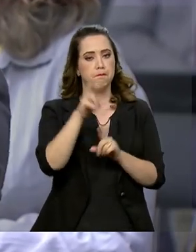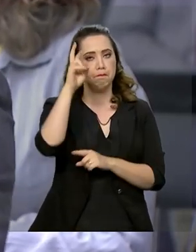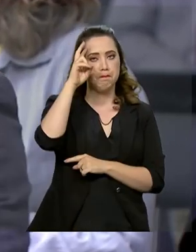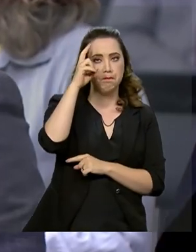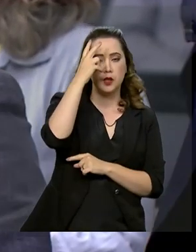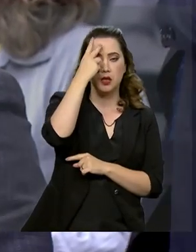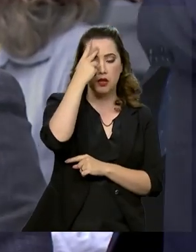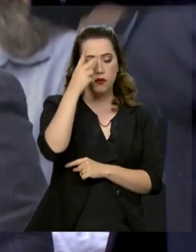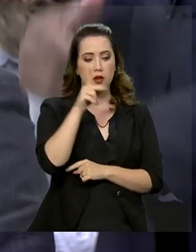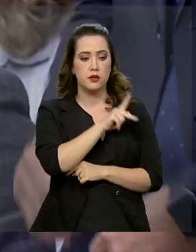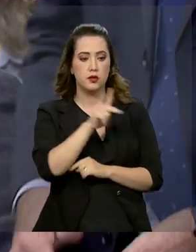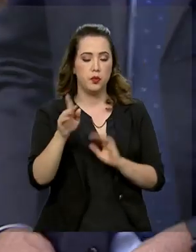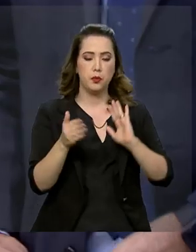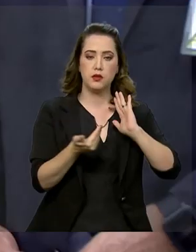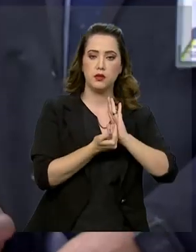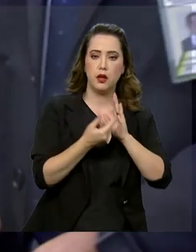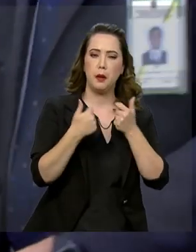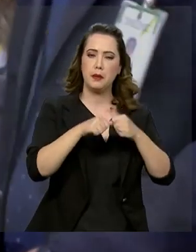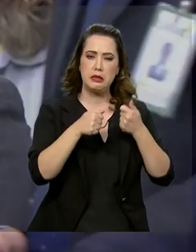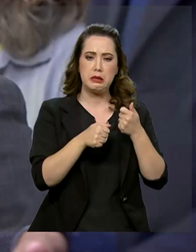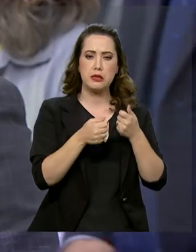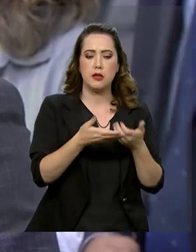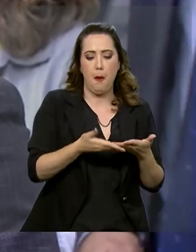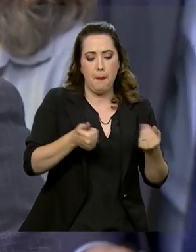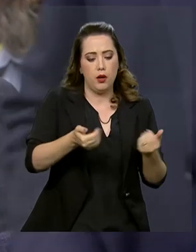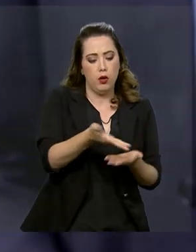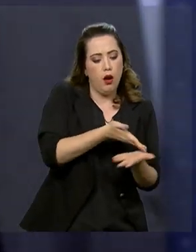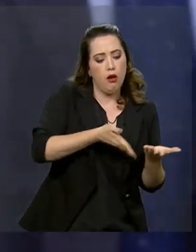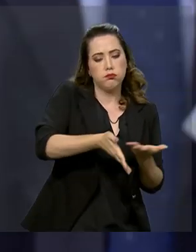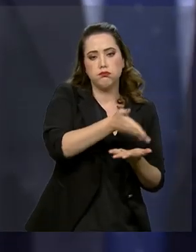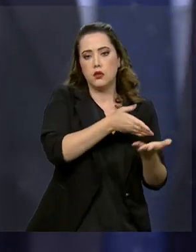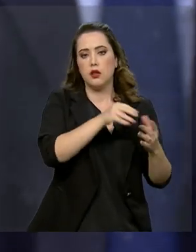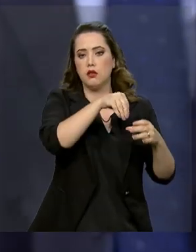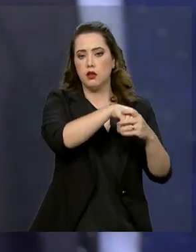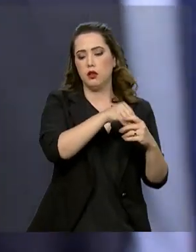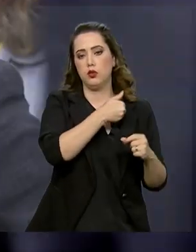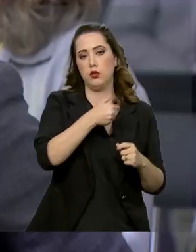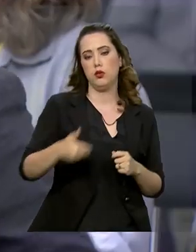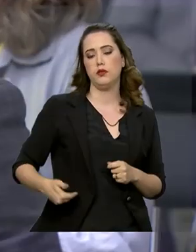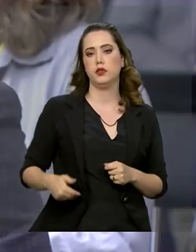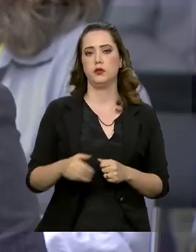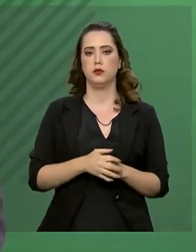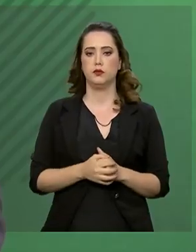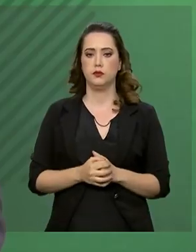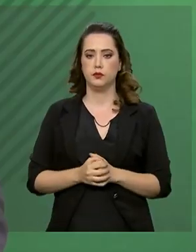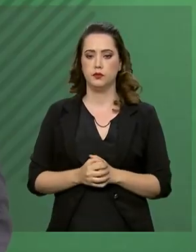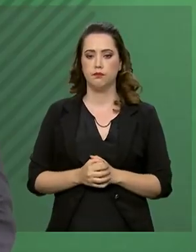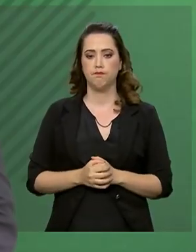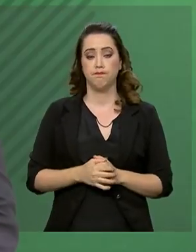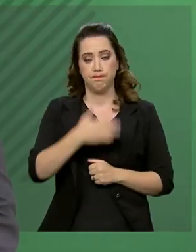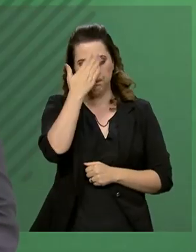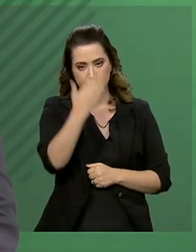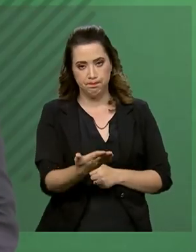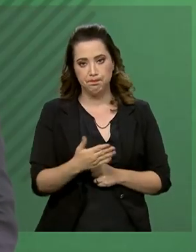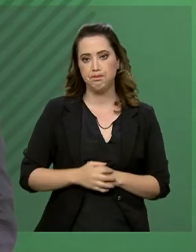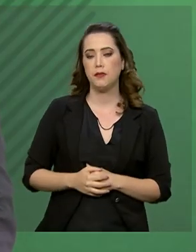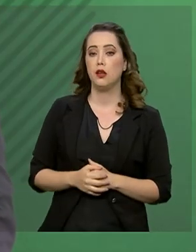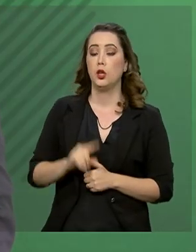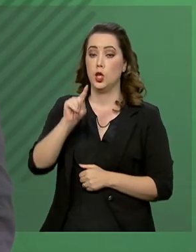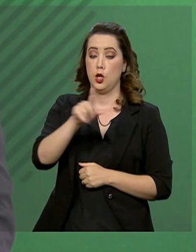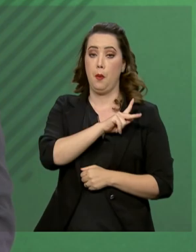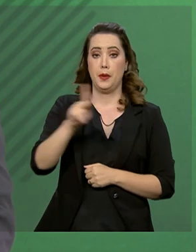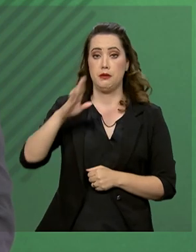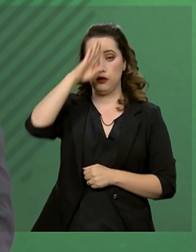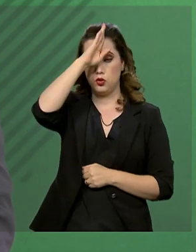do presidente da Câmara em relação à melhor articulação para fazer avançar as pautas do governo, de interesse do governo? Obrigado, Pedro. Primeiramente, o presidente